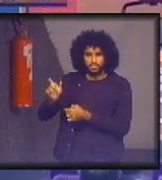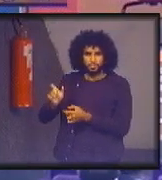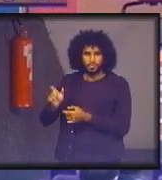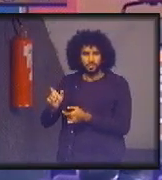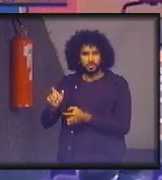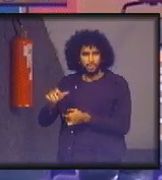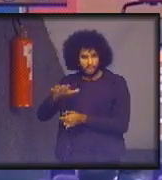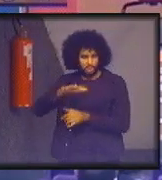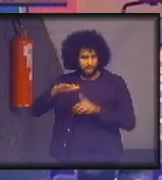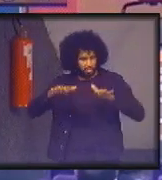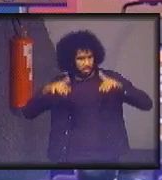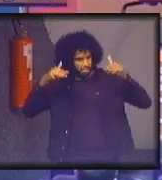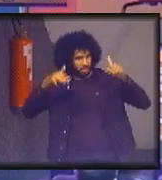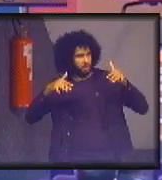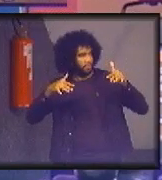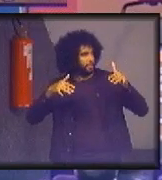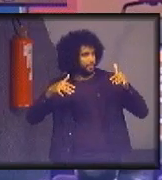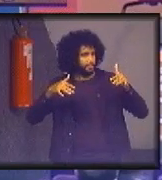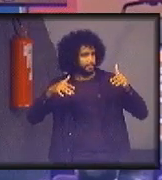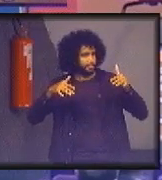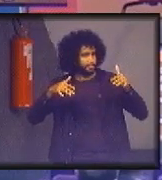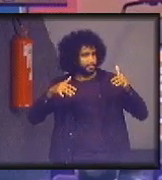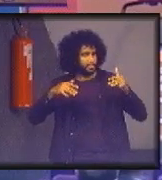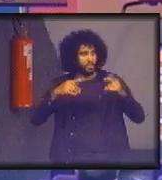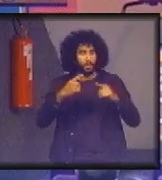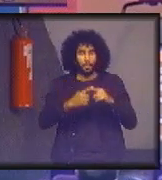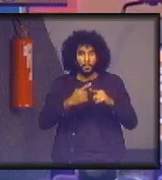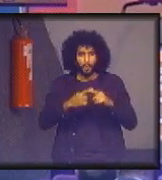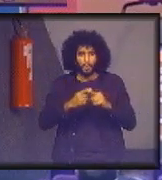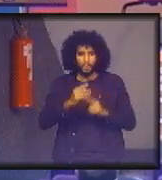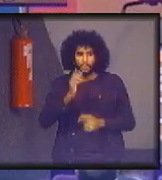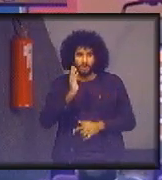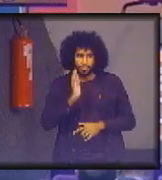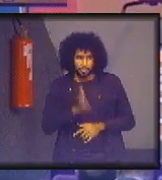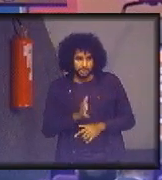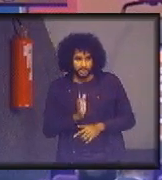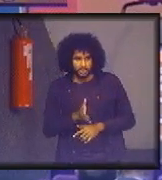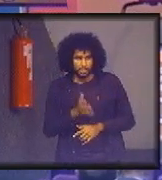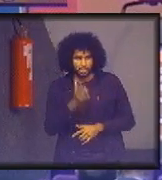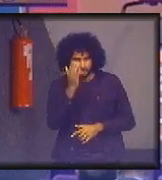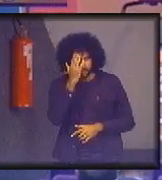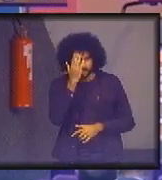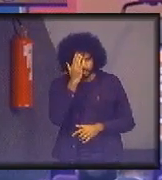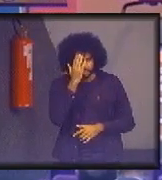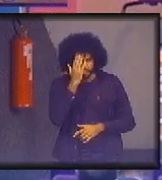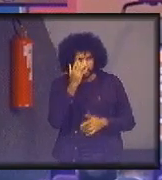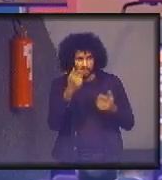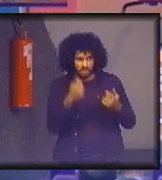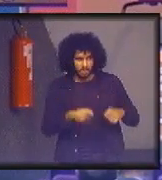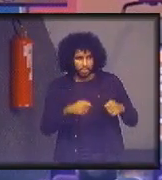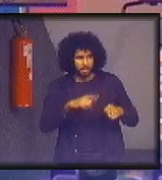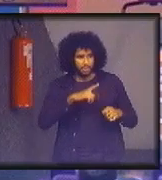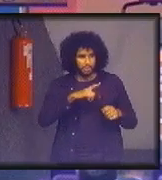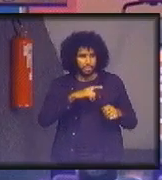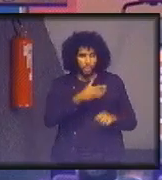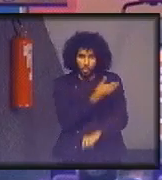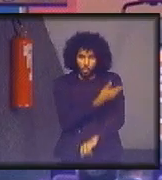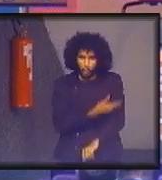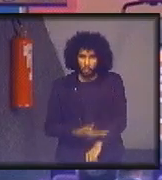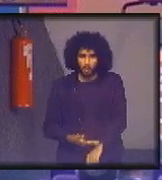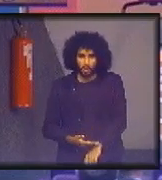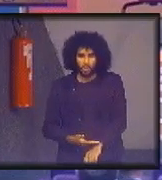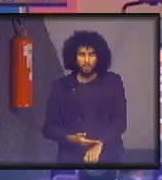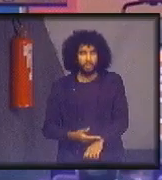nesse auditório, e estão nesse auditório, porque eles estão convencidos da necessidade de mudança de comportamento, de